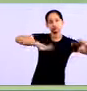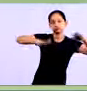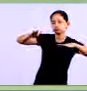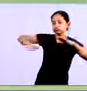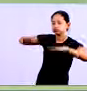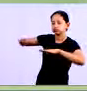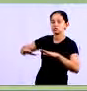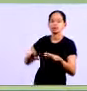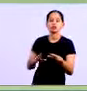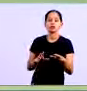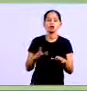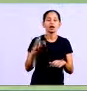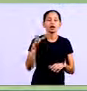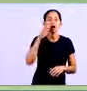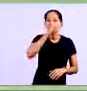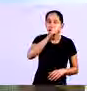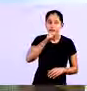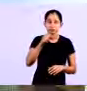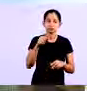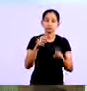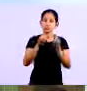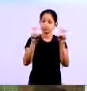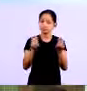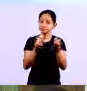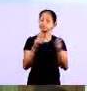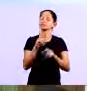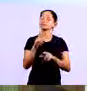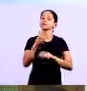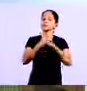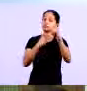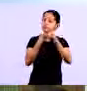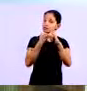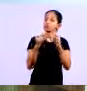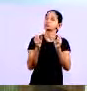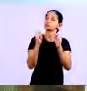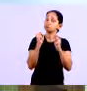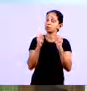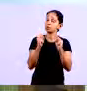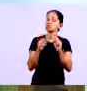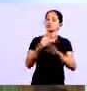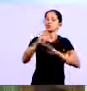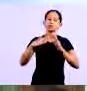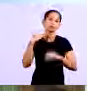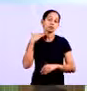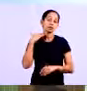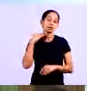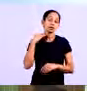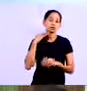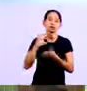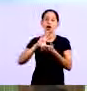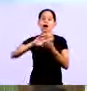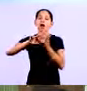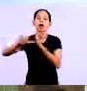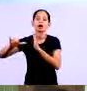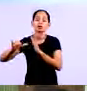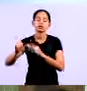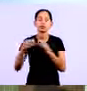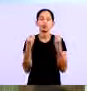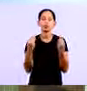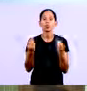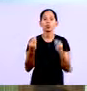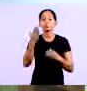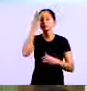a questão bancária de hacker e outras coisas o hacker pode entrar pode fazer uma movimentação se você não faz esse controle você não vai saber tá